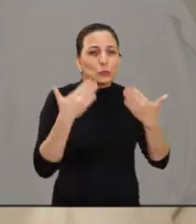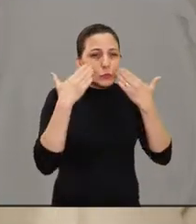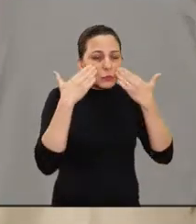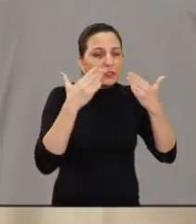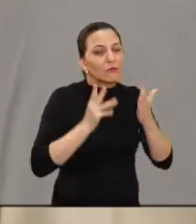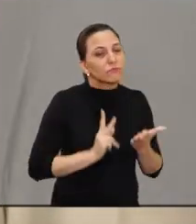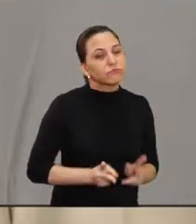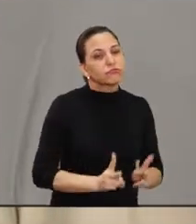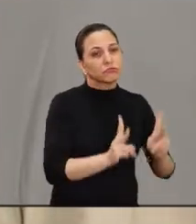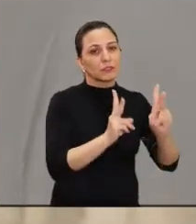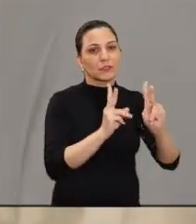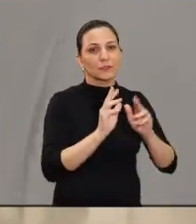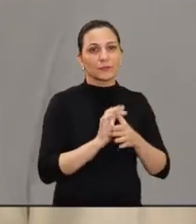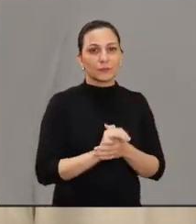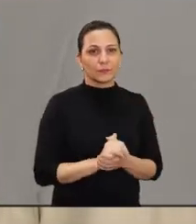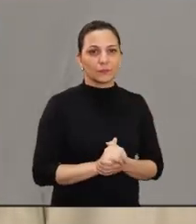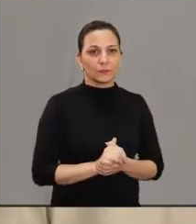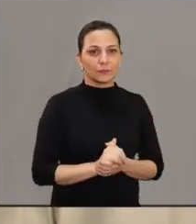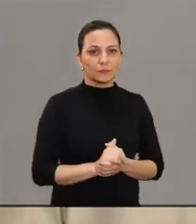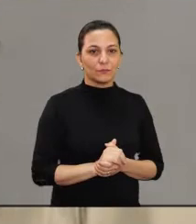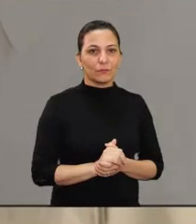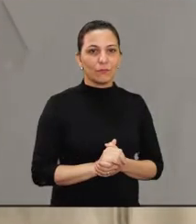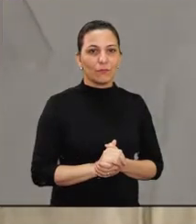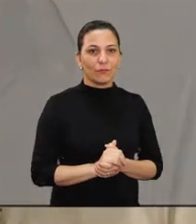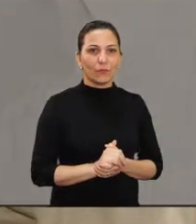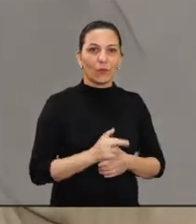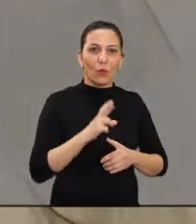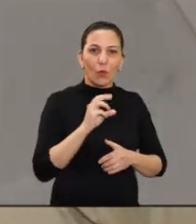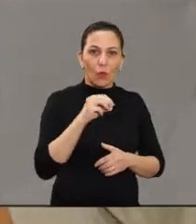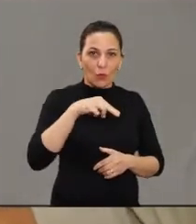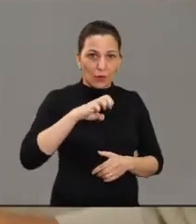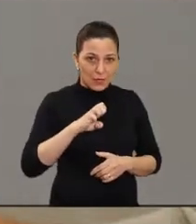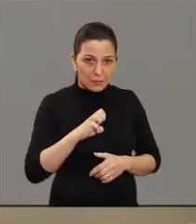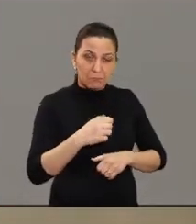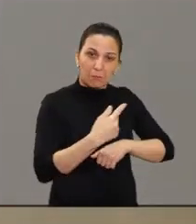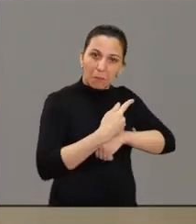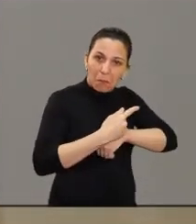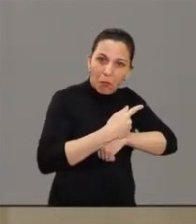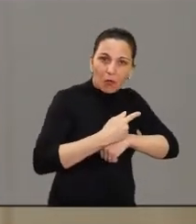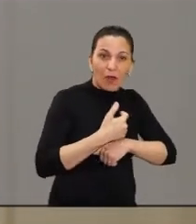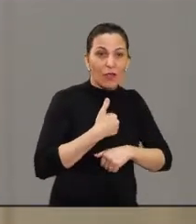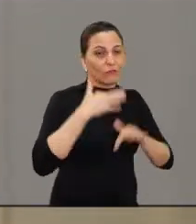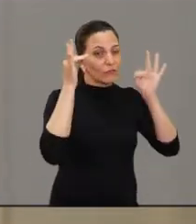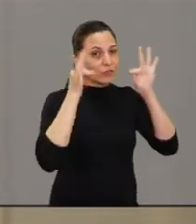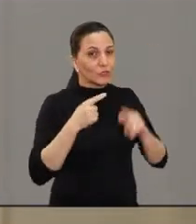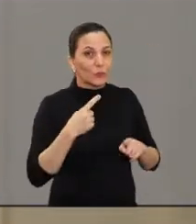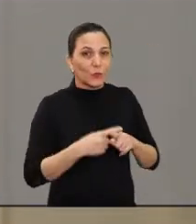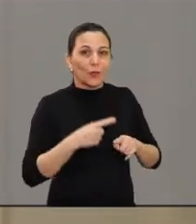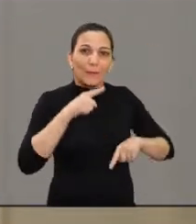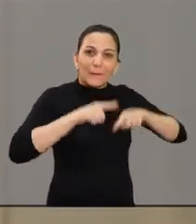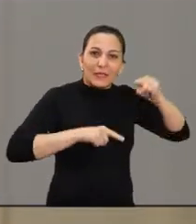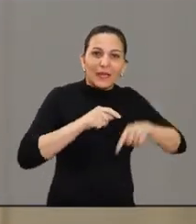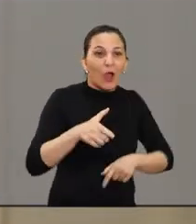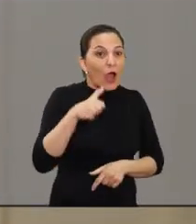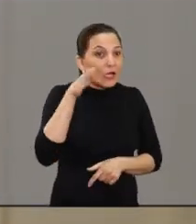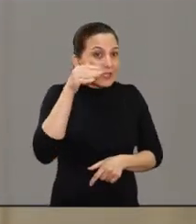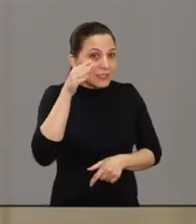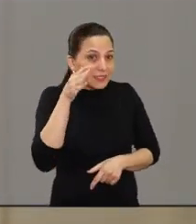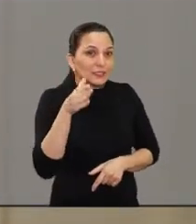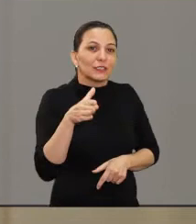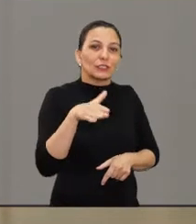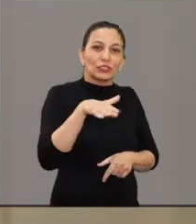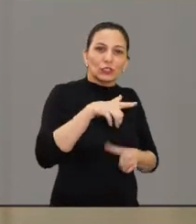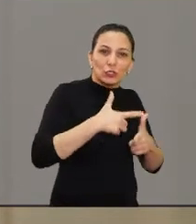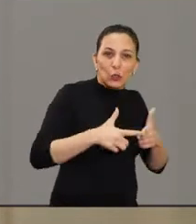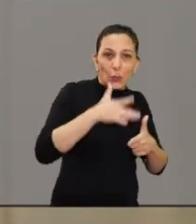Você podia contar para a gente mais detalhes sobre essa exposição permanente? É isso aí. A gente ficou muito feliz quando nós fomos procurados pelo Rony com